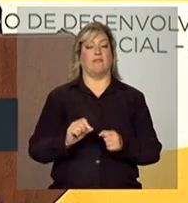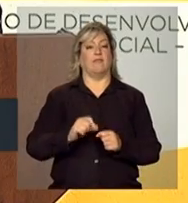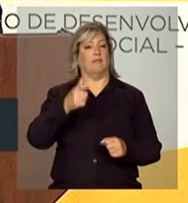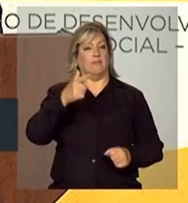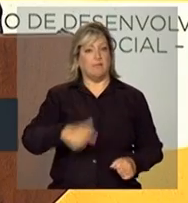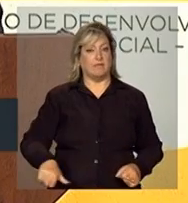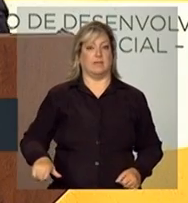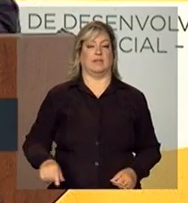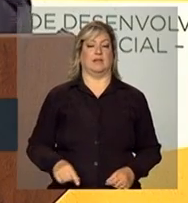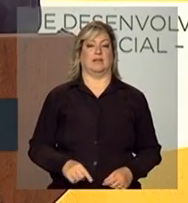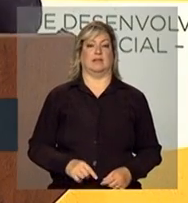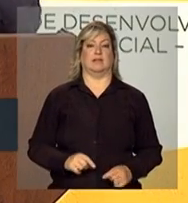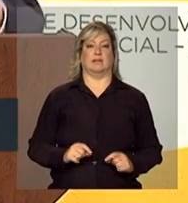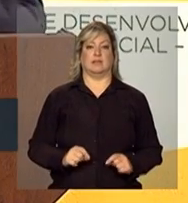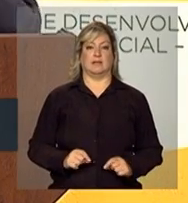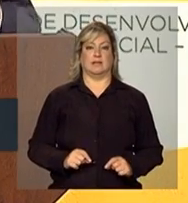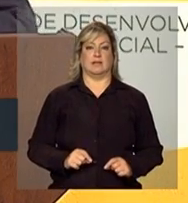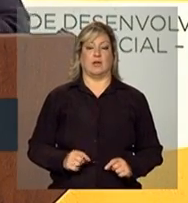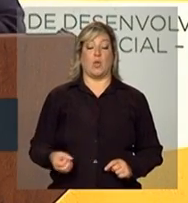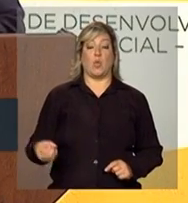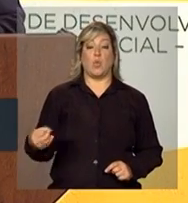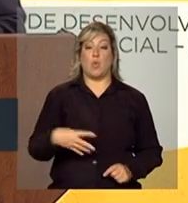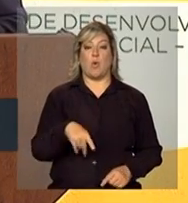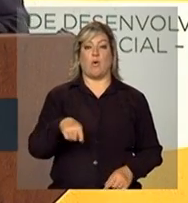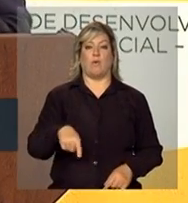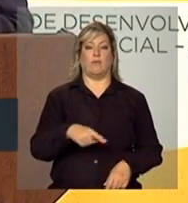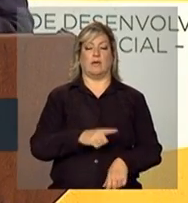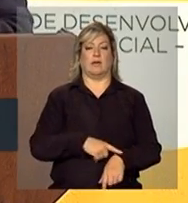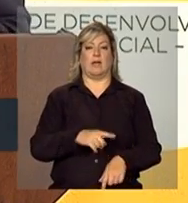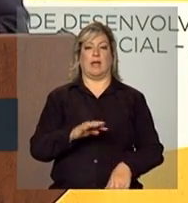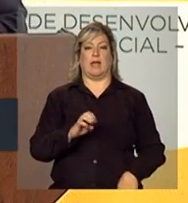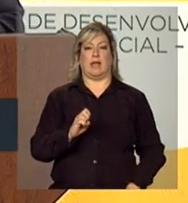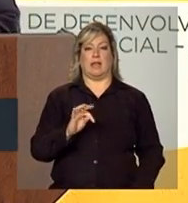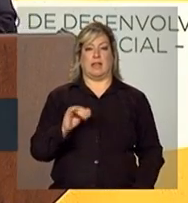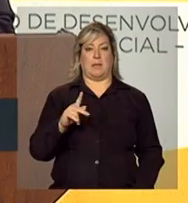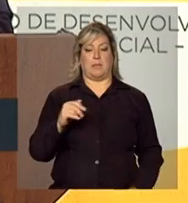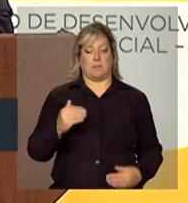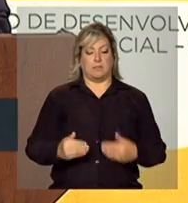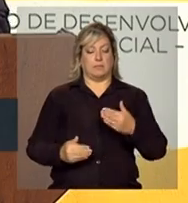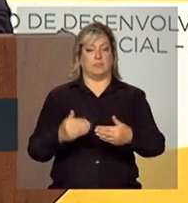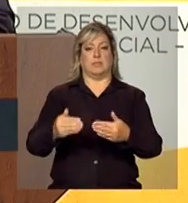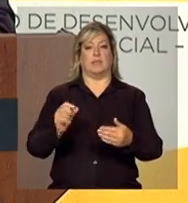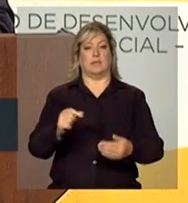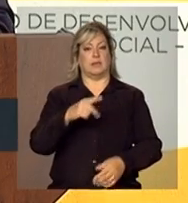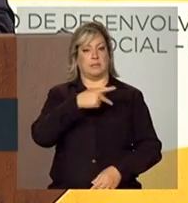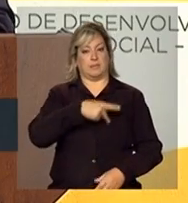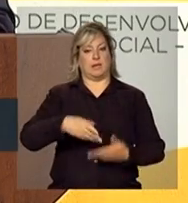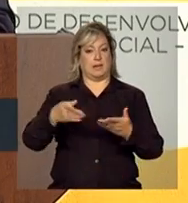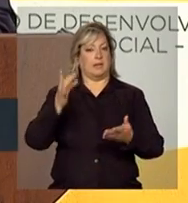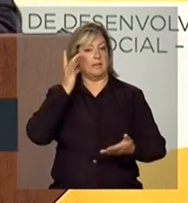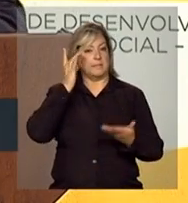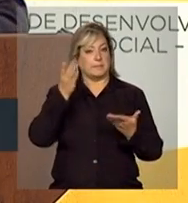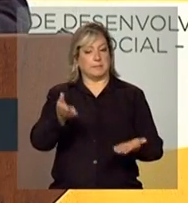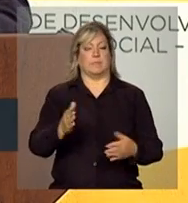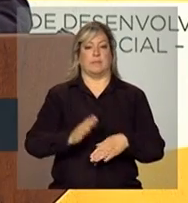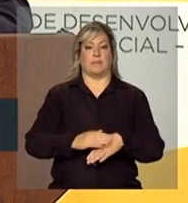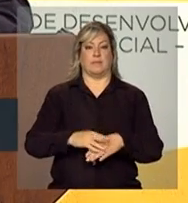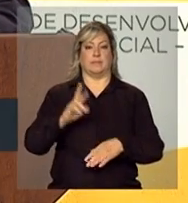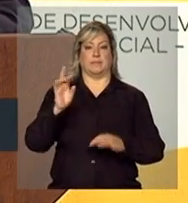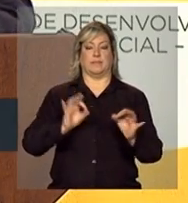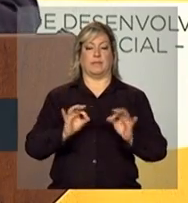para essa nova etapa, liderada pela senhora, nós precisamos